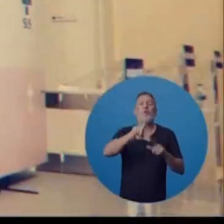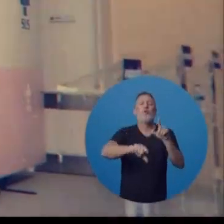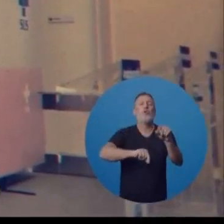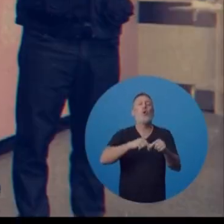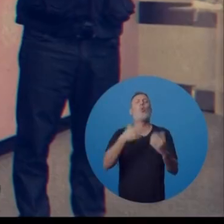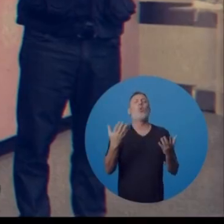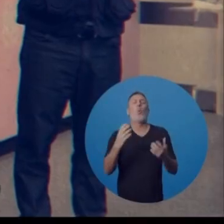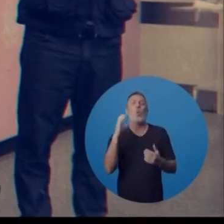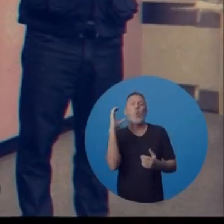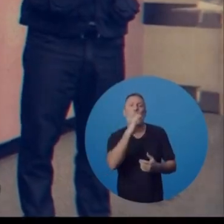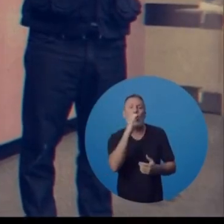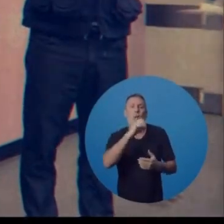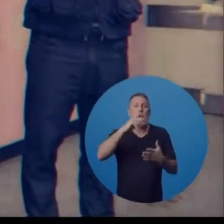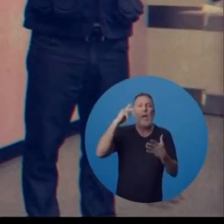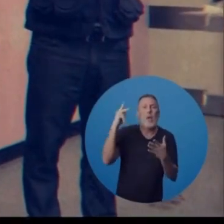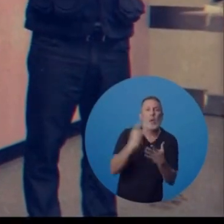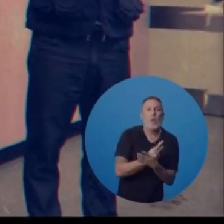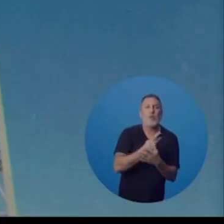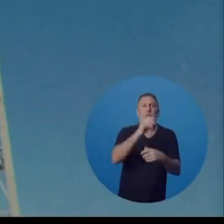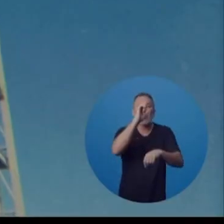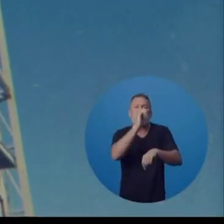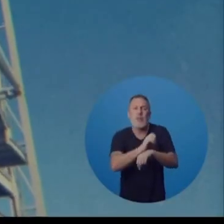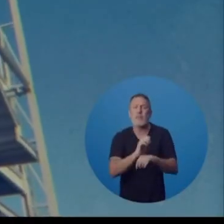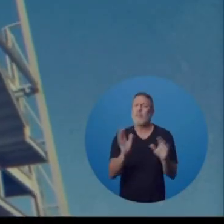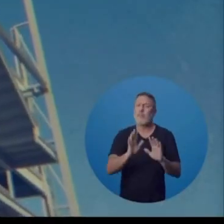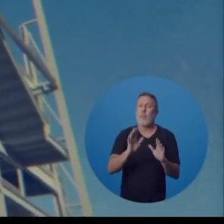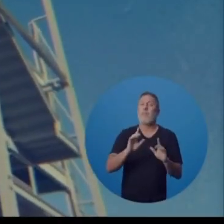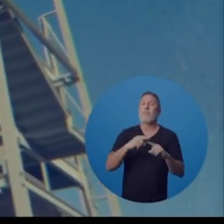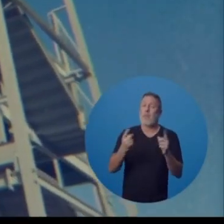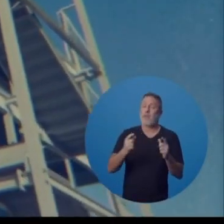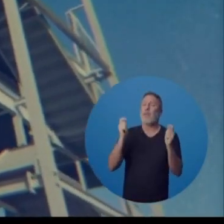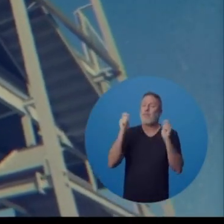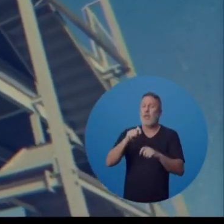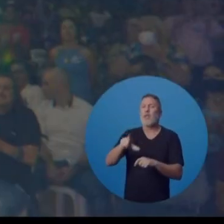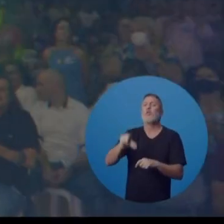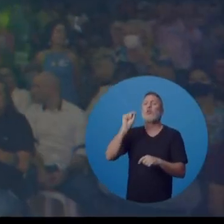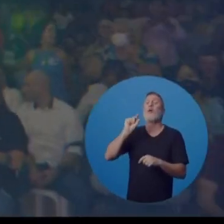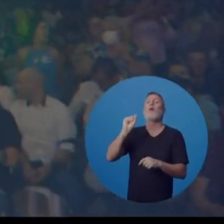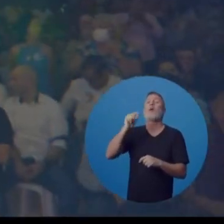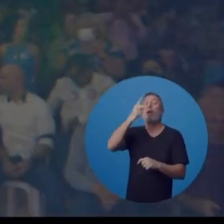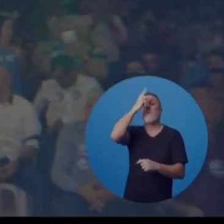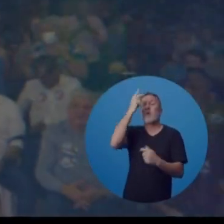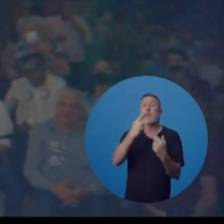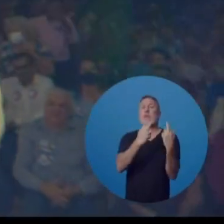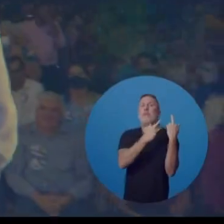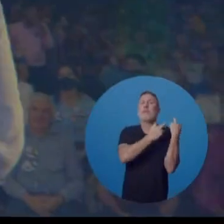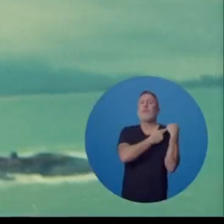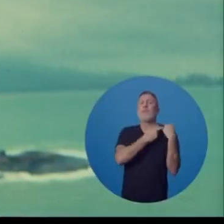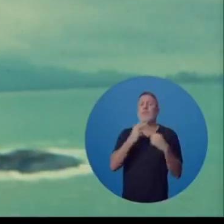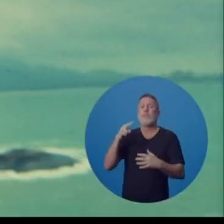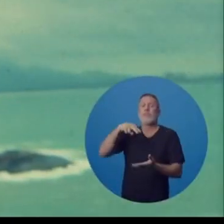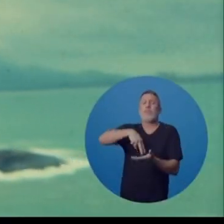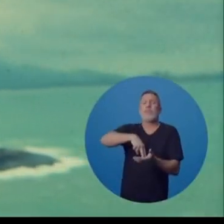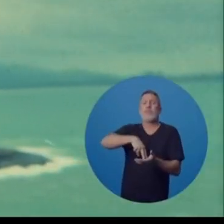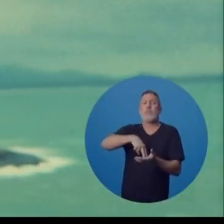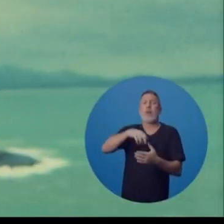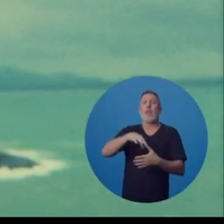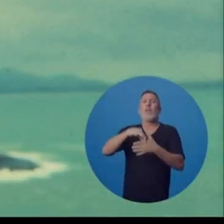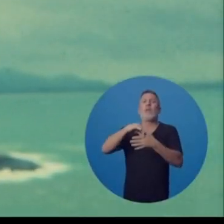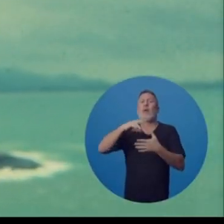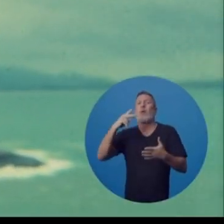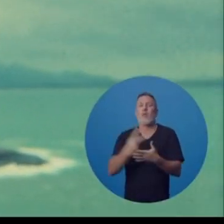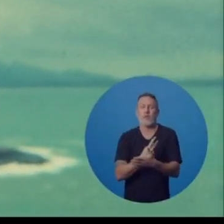a gente não escolhe quando uma emergência vai acontecer em nosso estado. Mas podemos escolher quem vai estar no comando quando elas